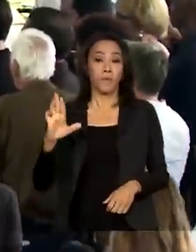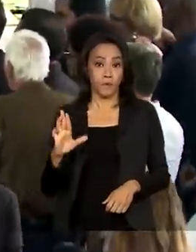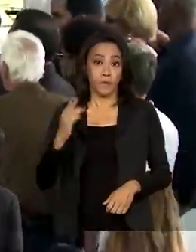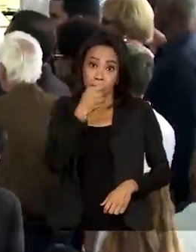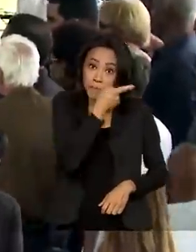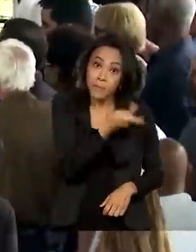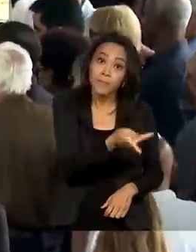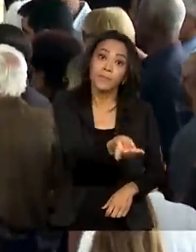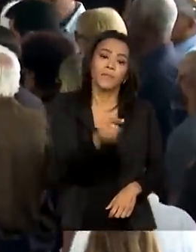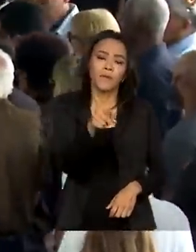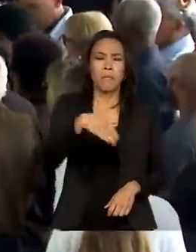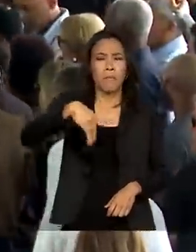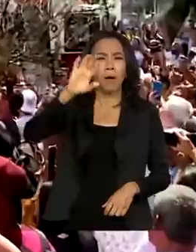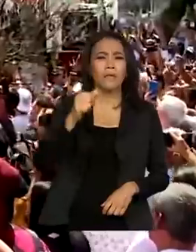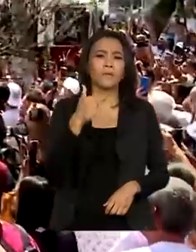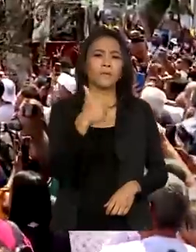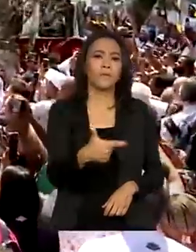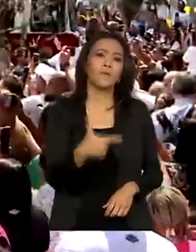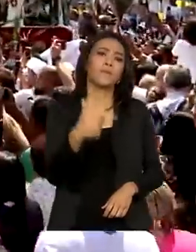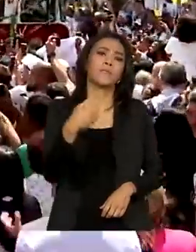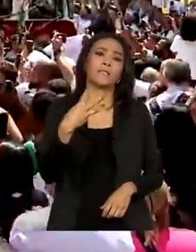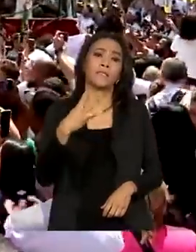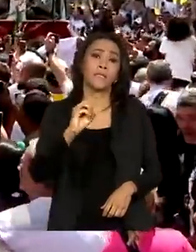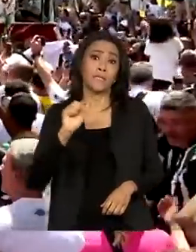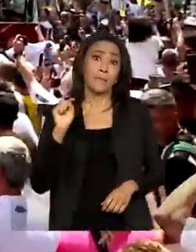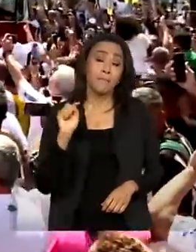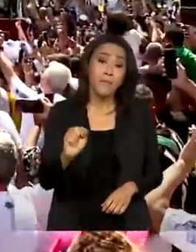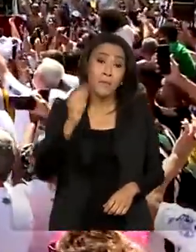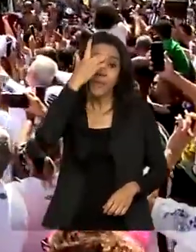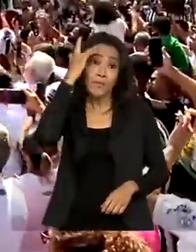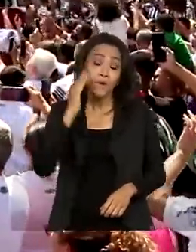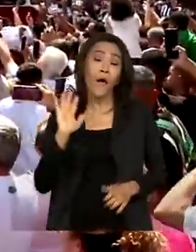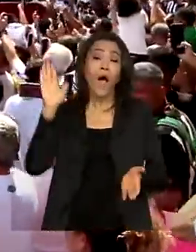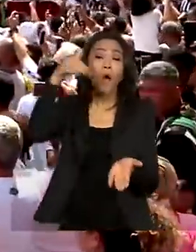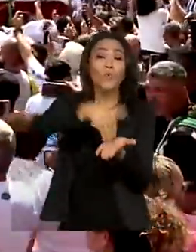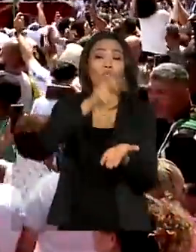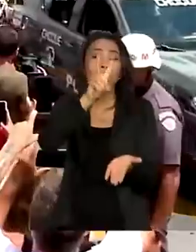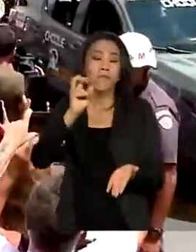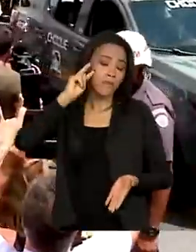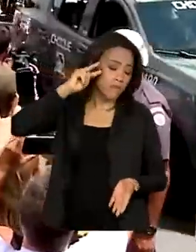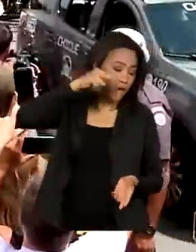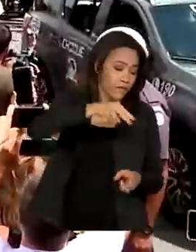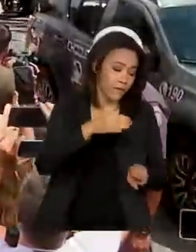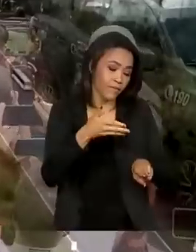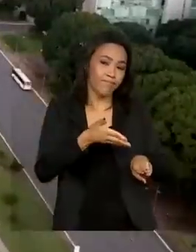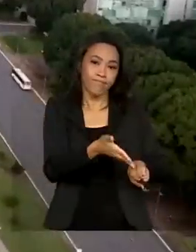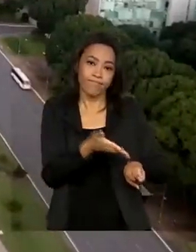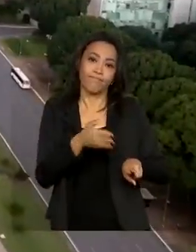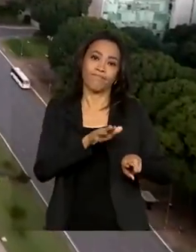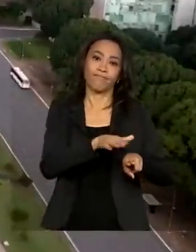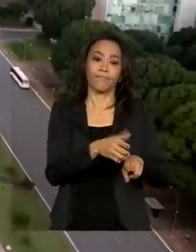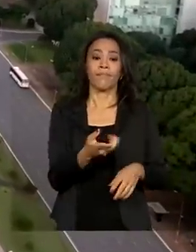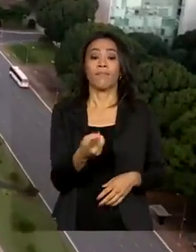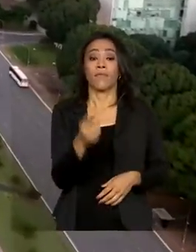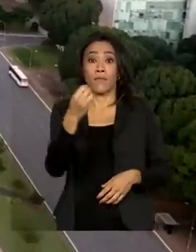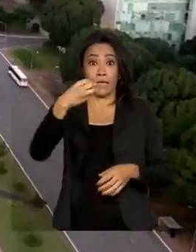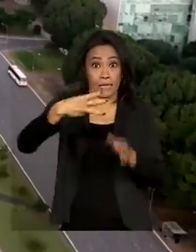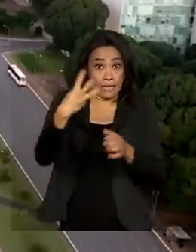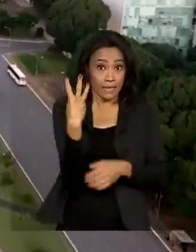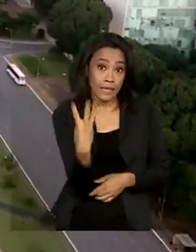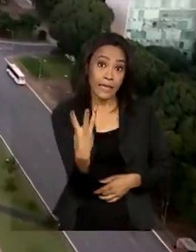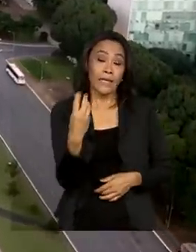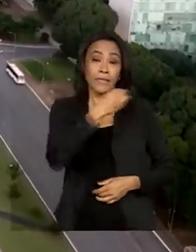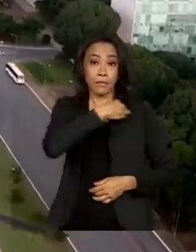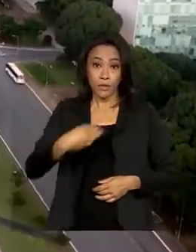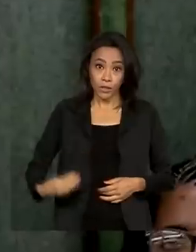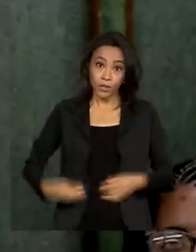Mais de 230 mil pessoas prestaram a última homenagem no Estádio dos Santos. Mas três ministros assumem